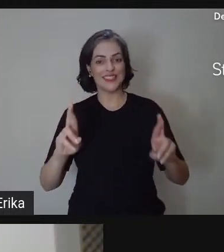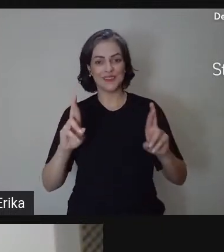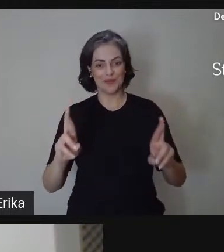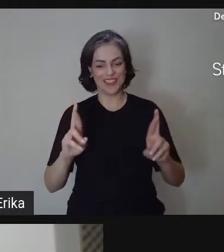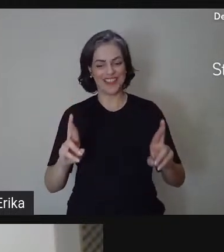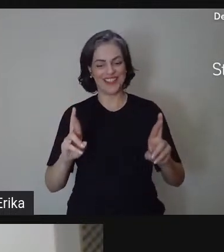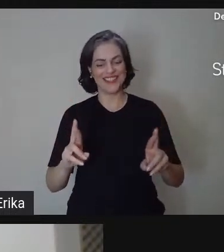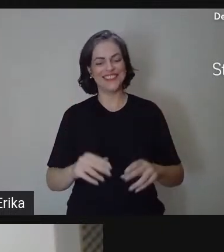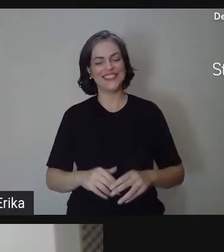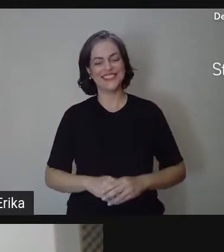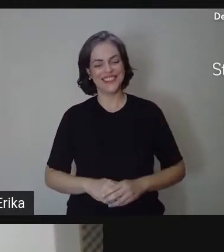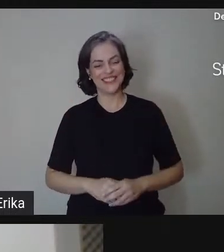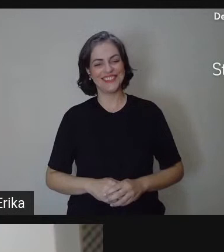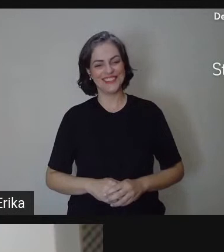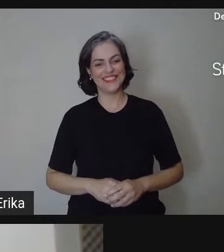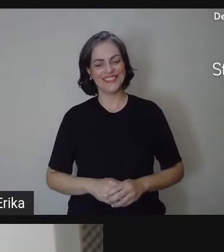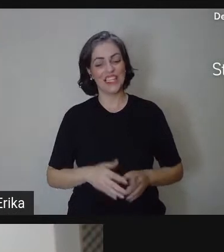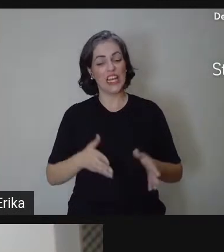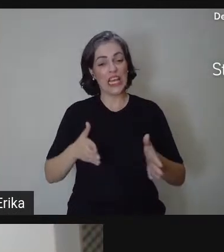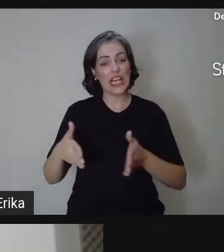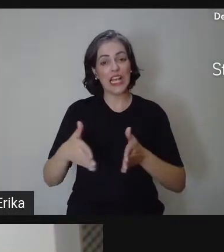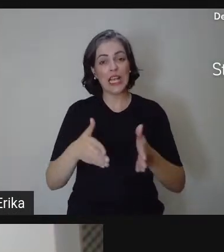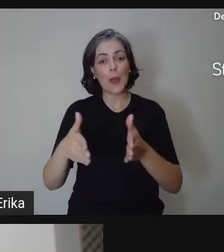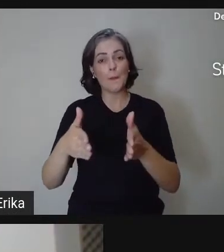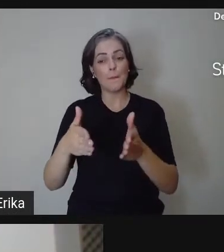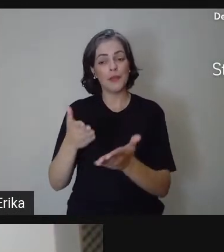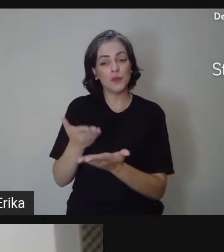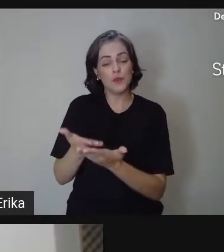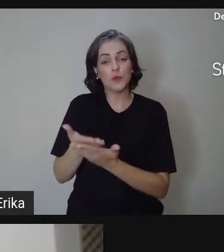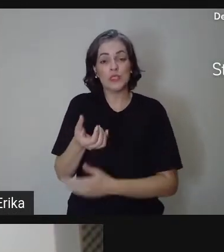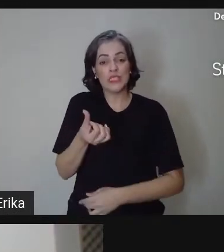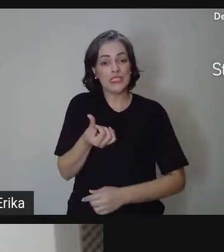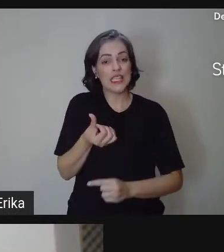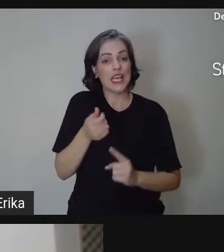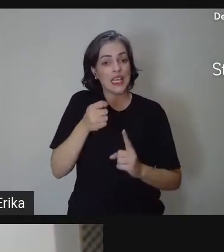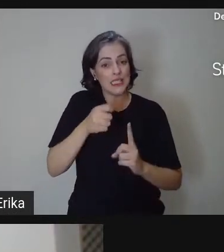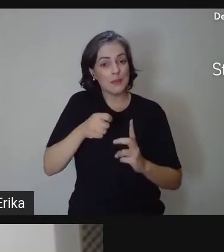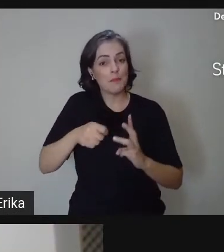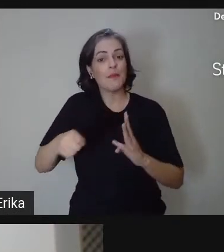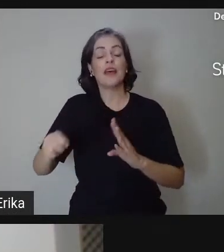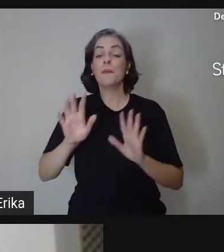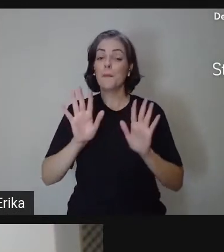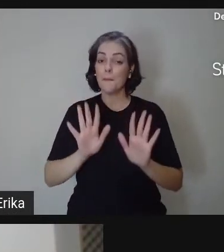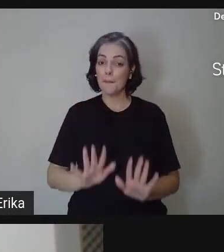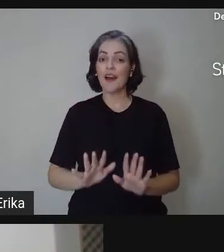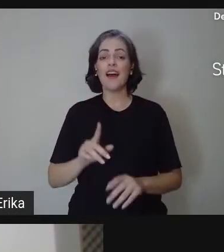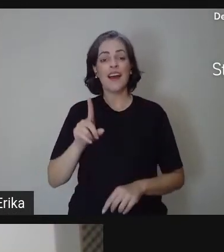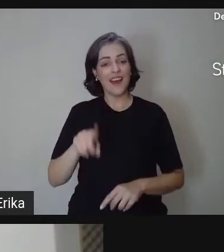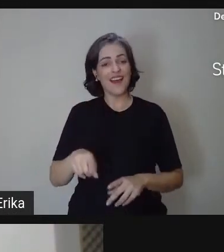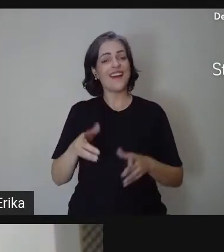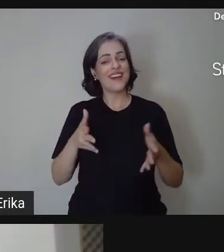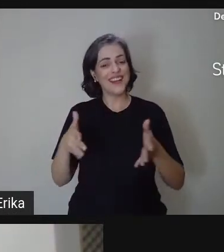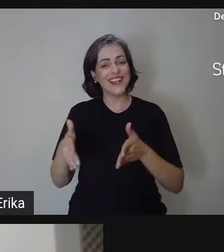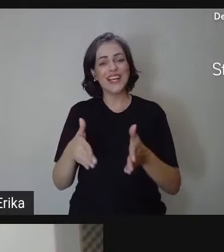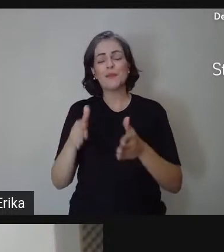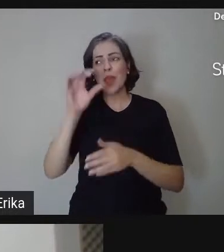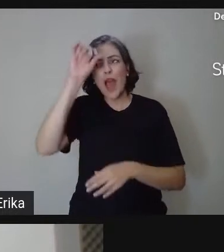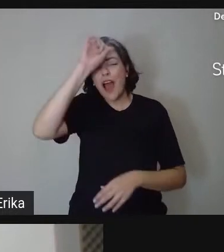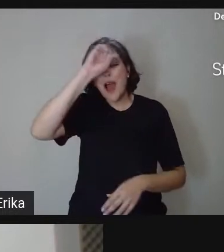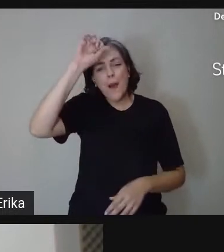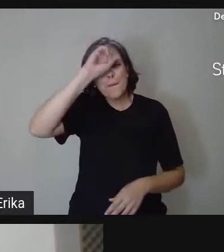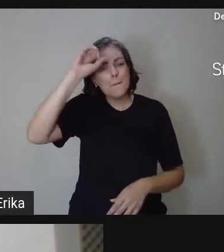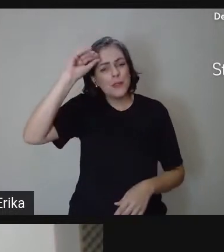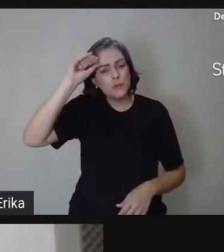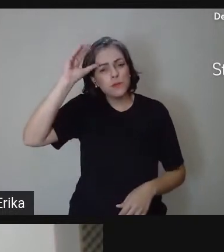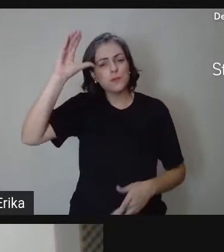teremos aí um caminho de seis meses, mais um caminho em que nós teremos muito aprendizado e